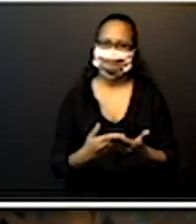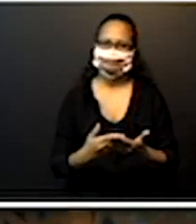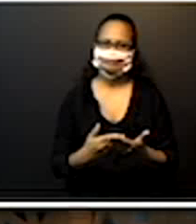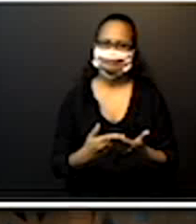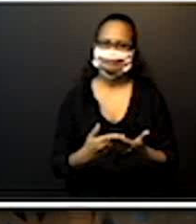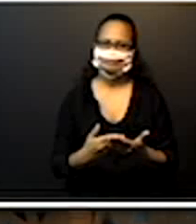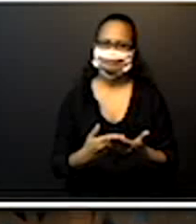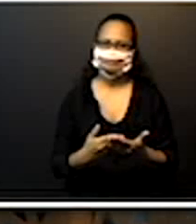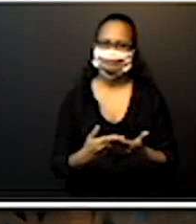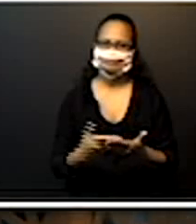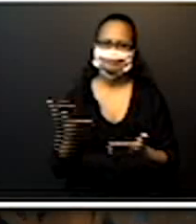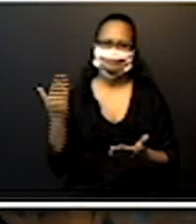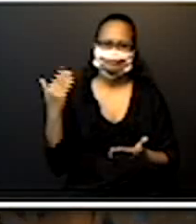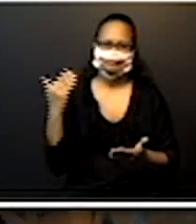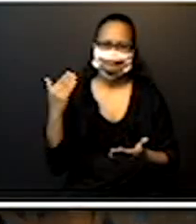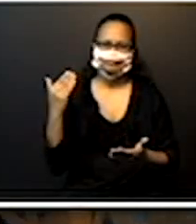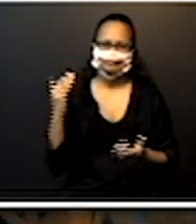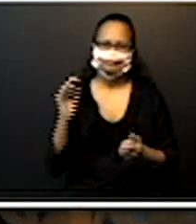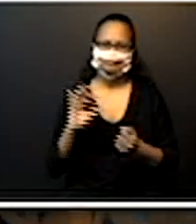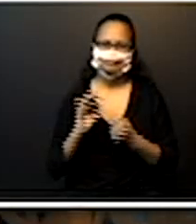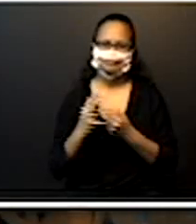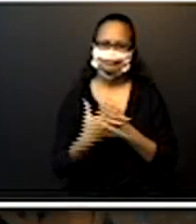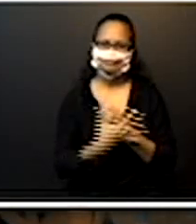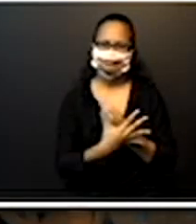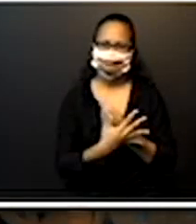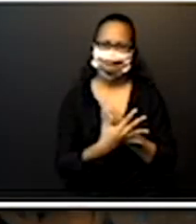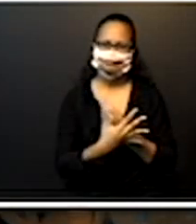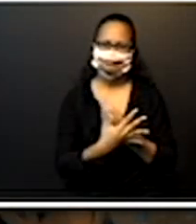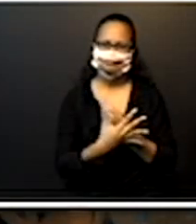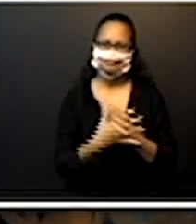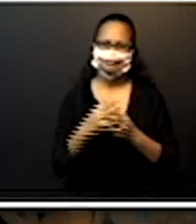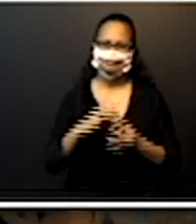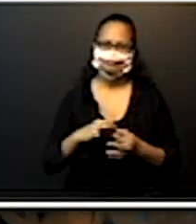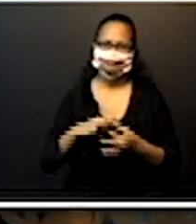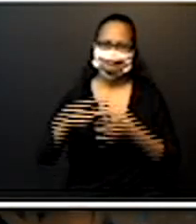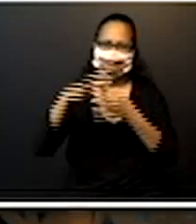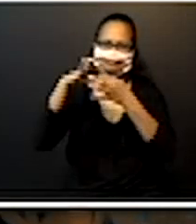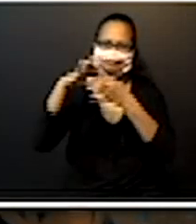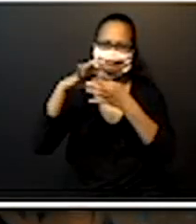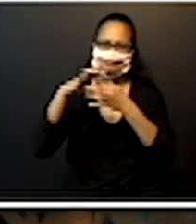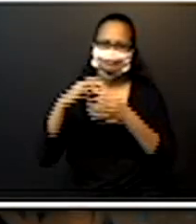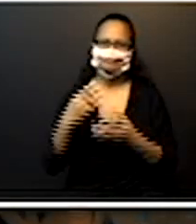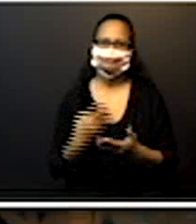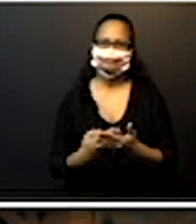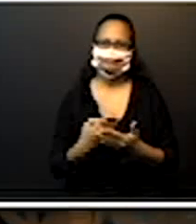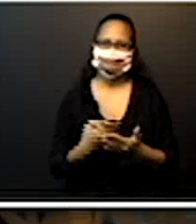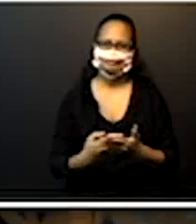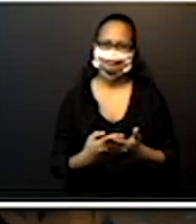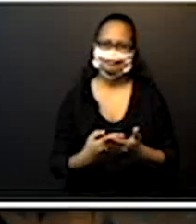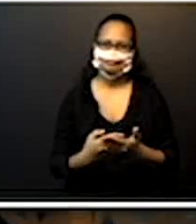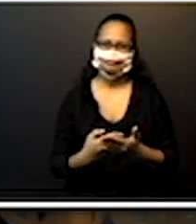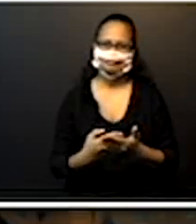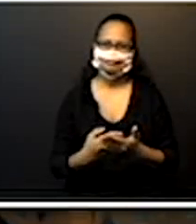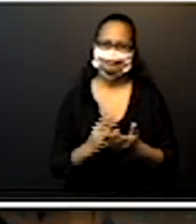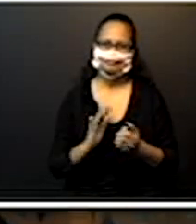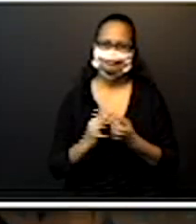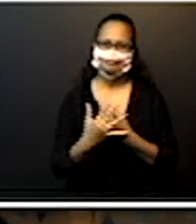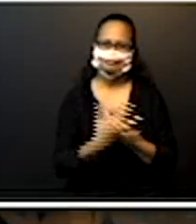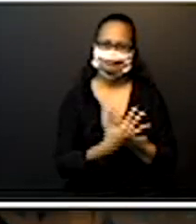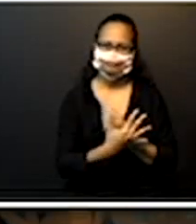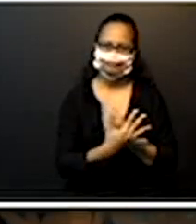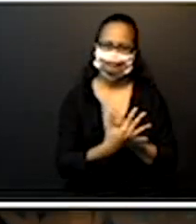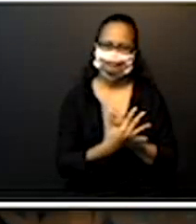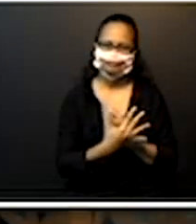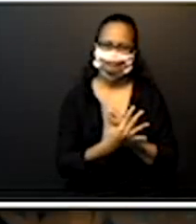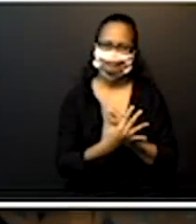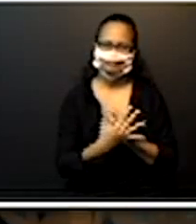suspensão das aulas, por conta dessa pandemia, que está todo mundo aí sentindo na pele os seus